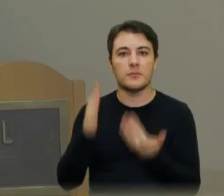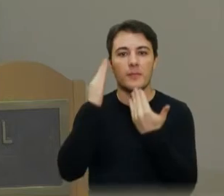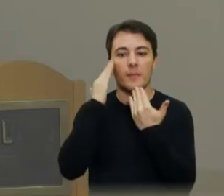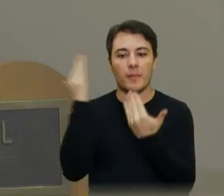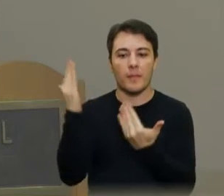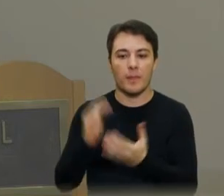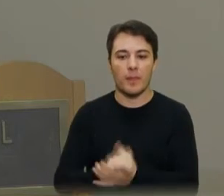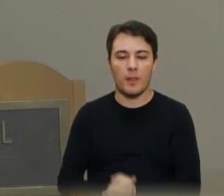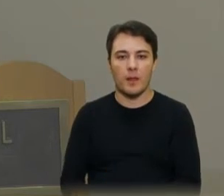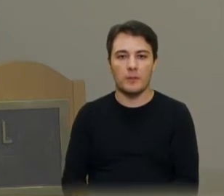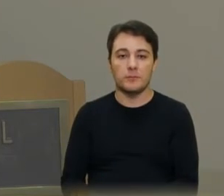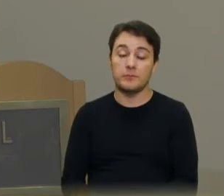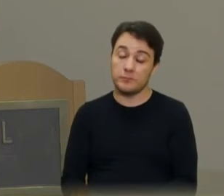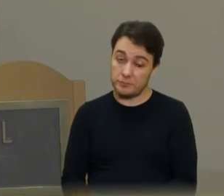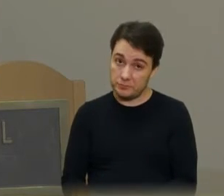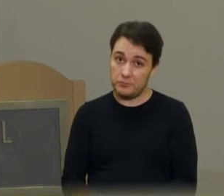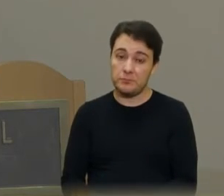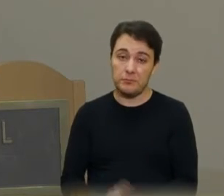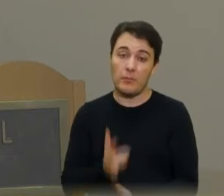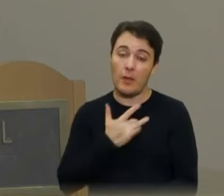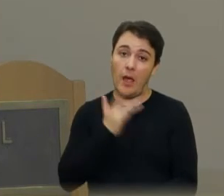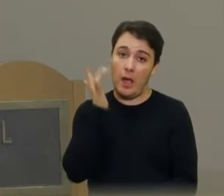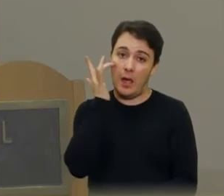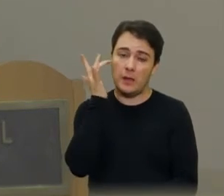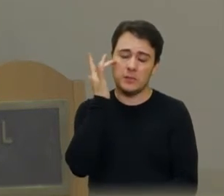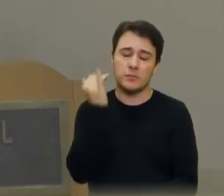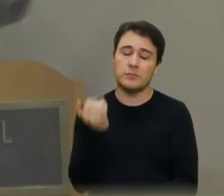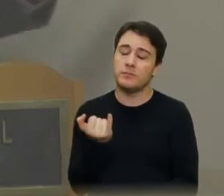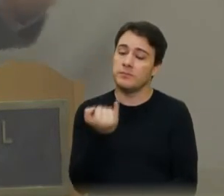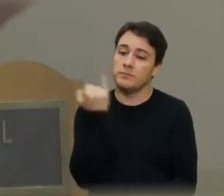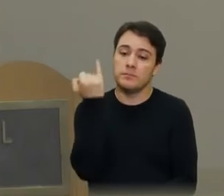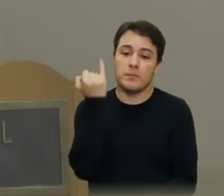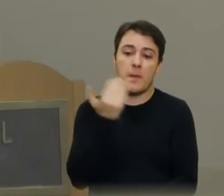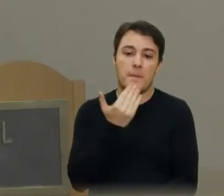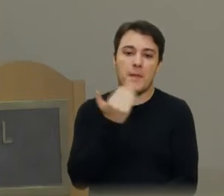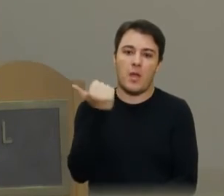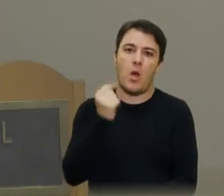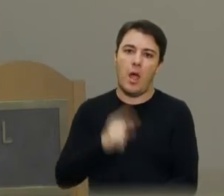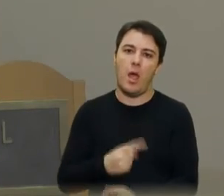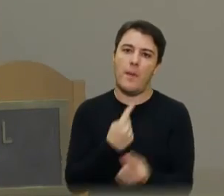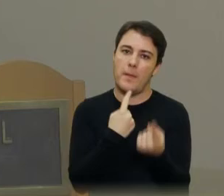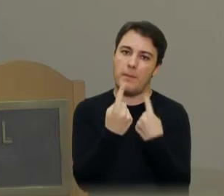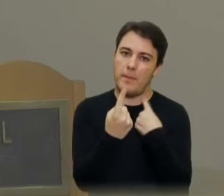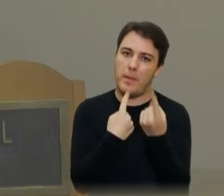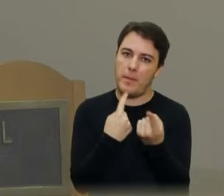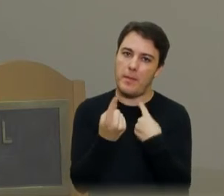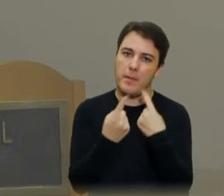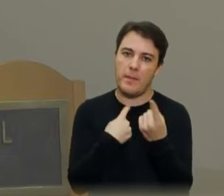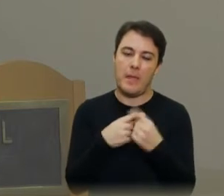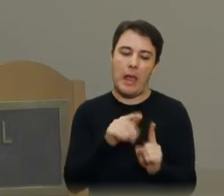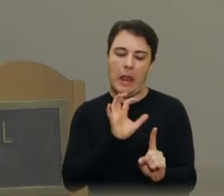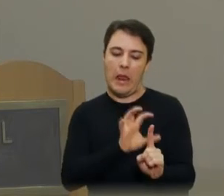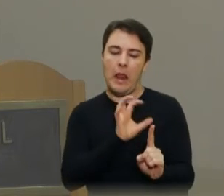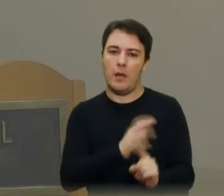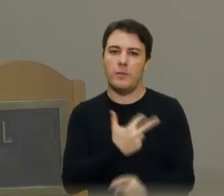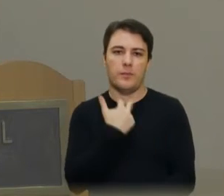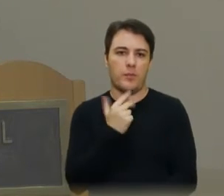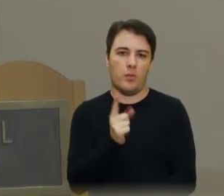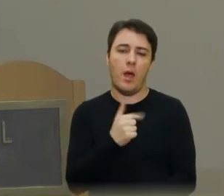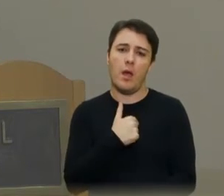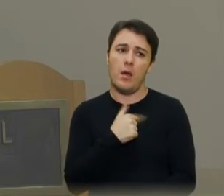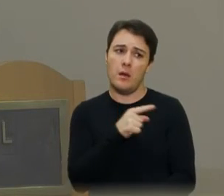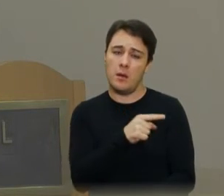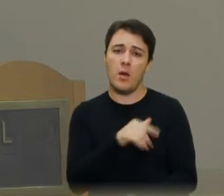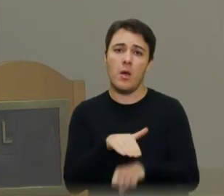Obrigado. Por isso que eu acho que a melhor coisa é o diálogo, sem contaminação nenhuma. Então, eu acho que, inclusive, eu já falei com o